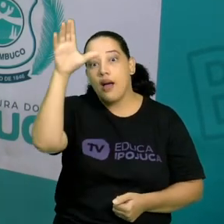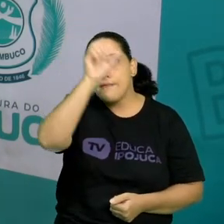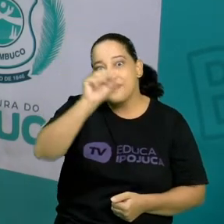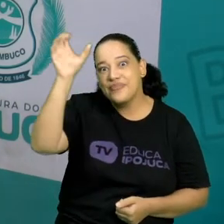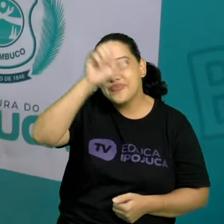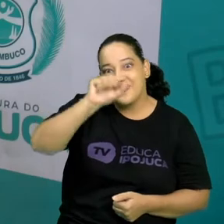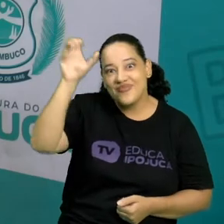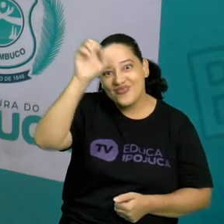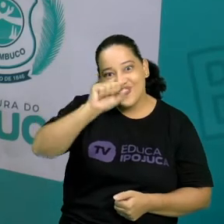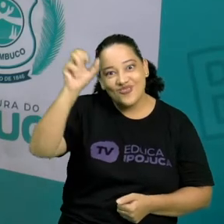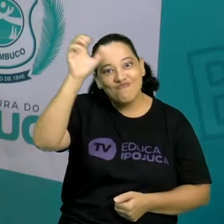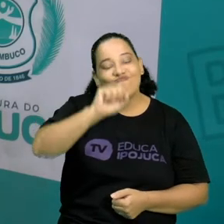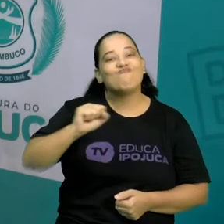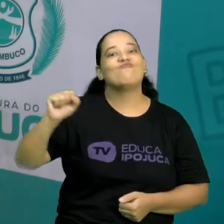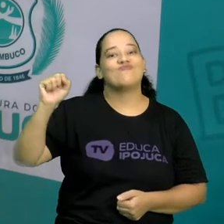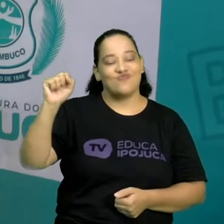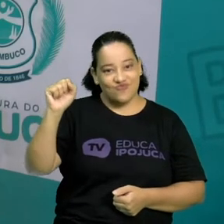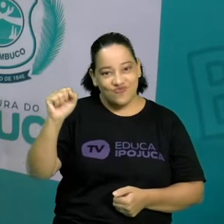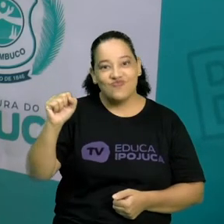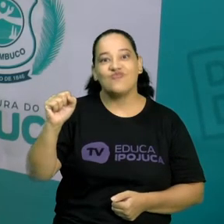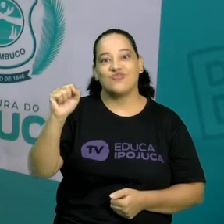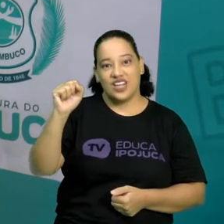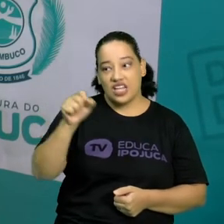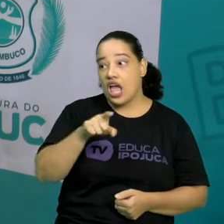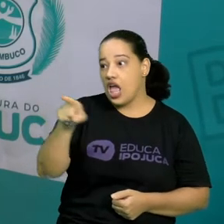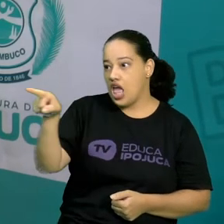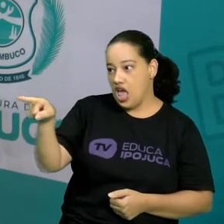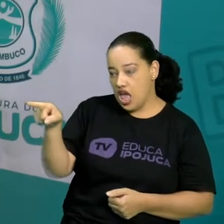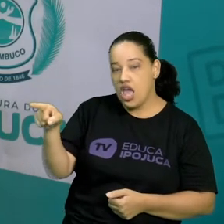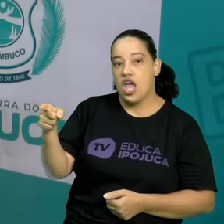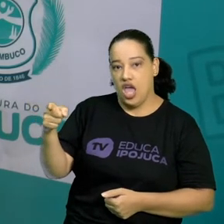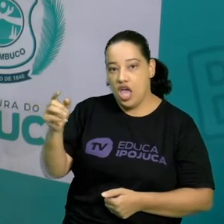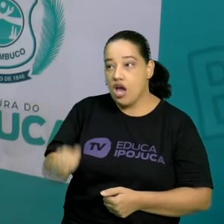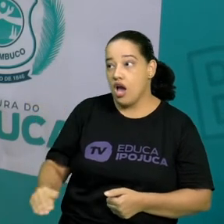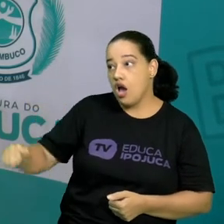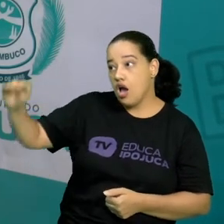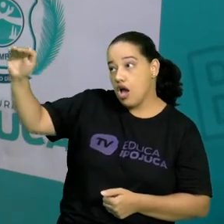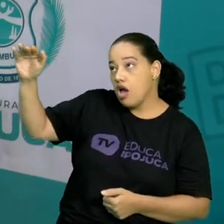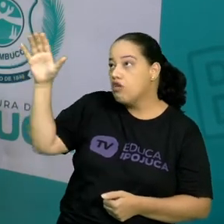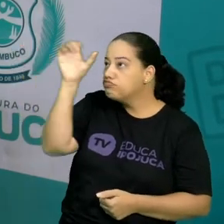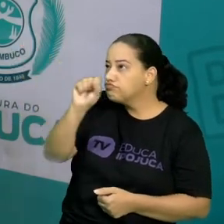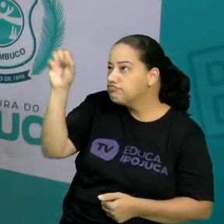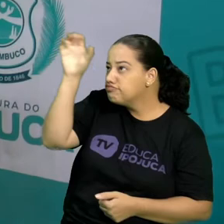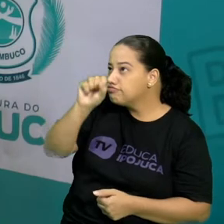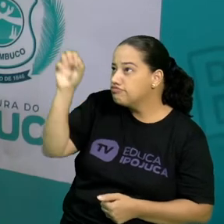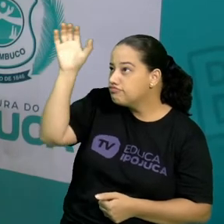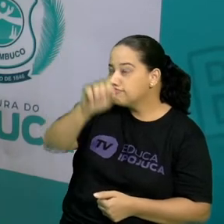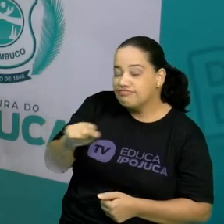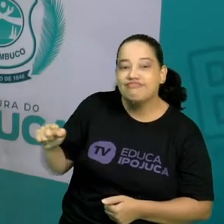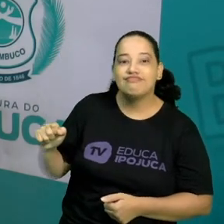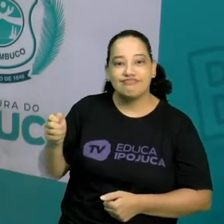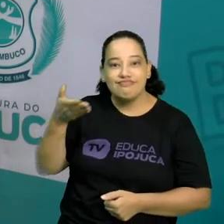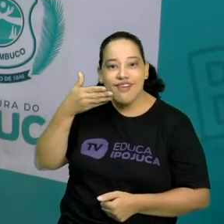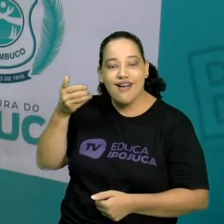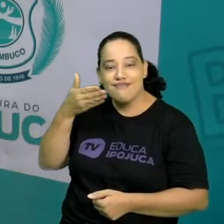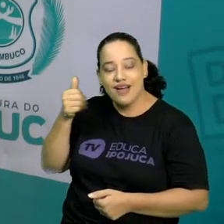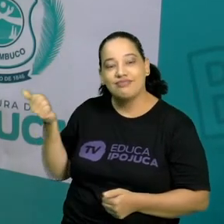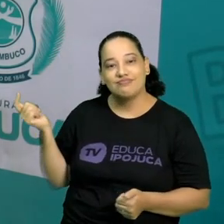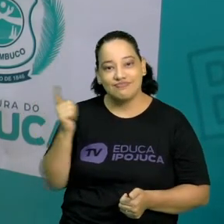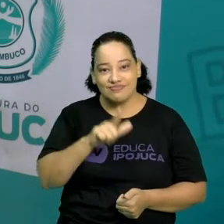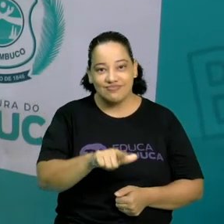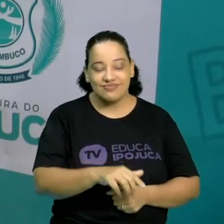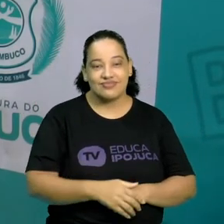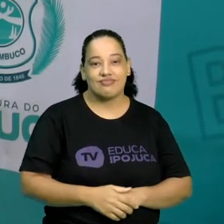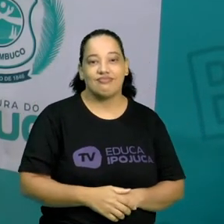muitas coisas com as pessoas mais velhas. Certo, crianças? Bom, e chegamos ao